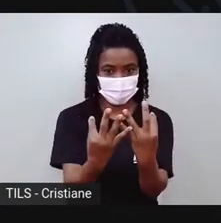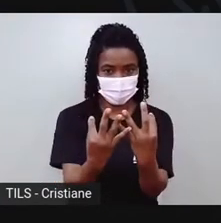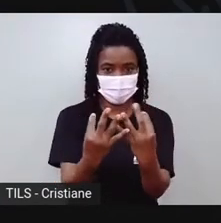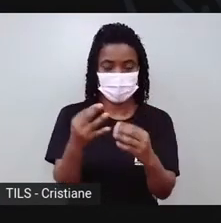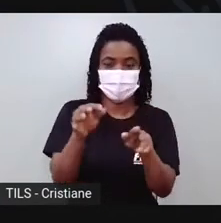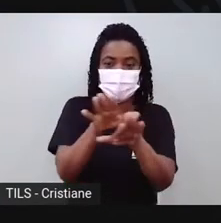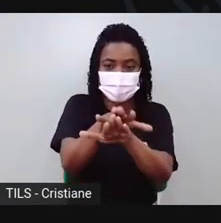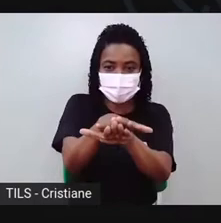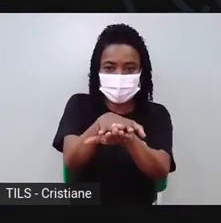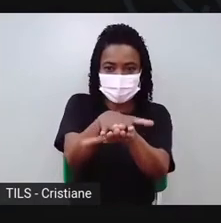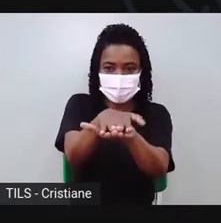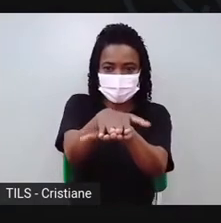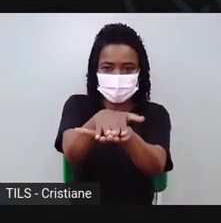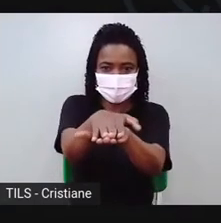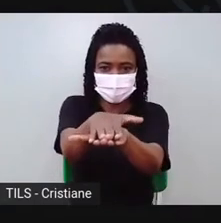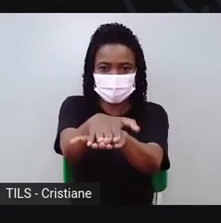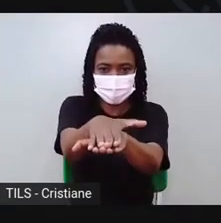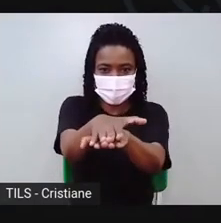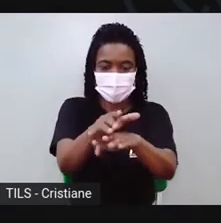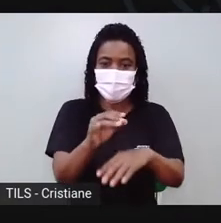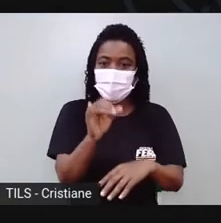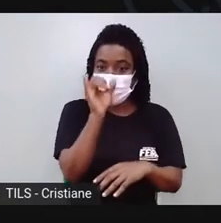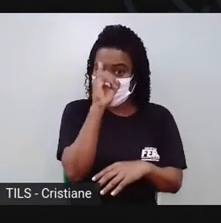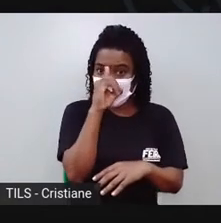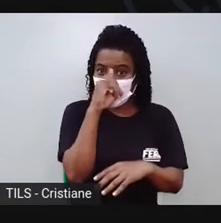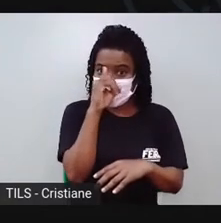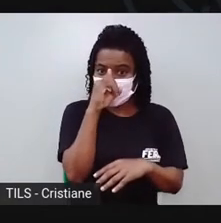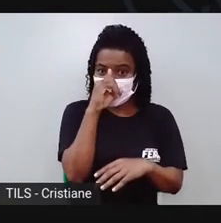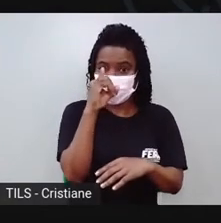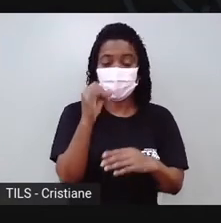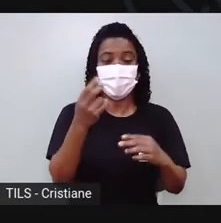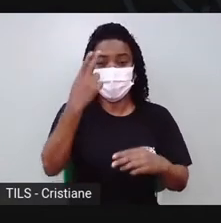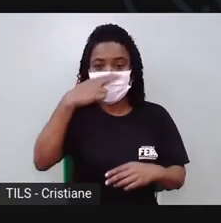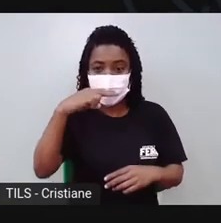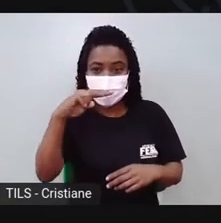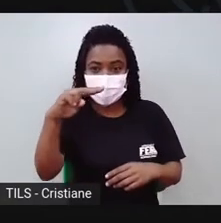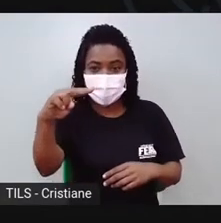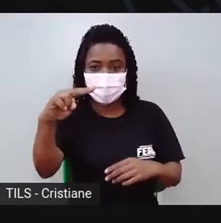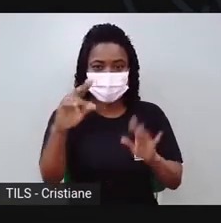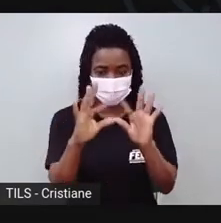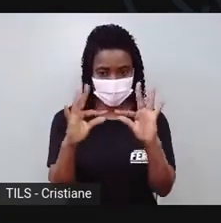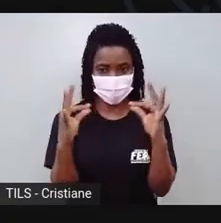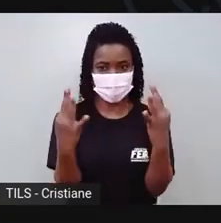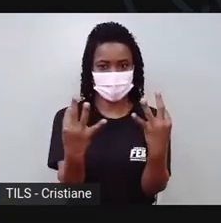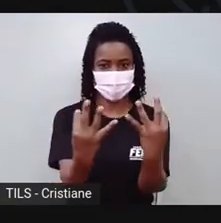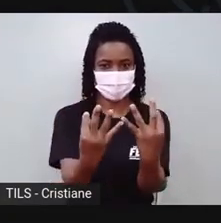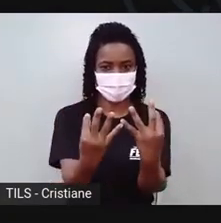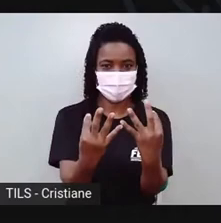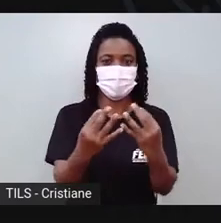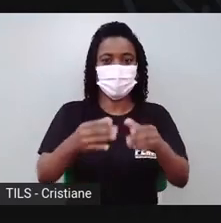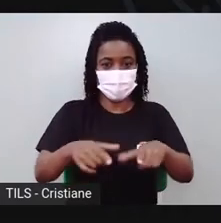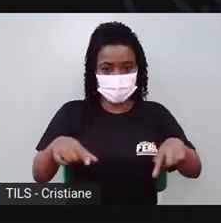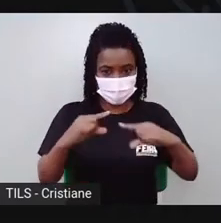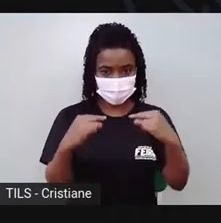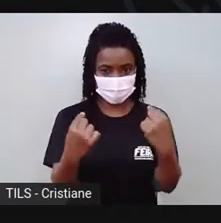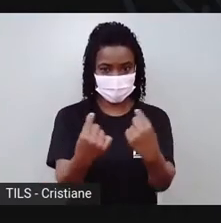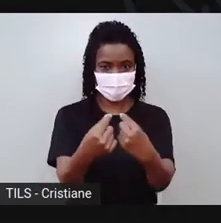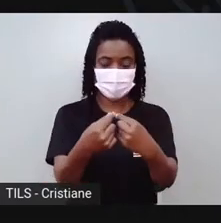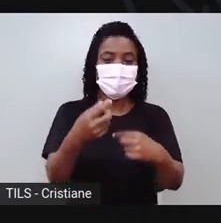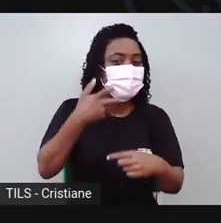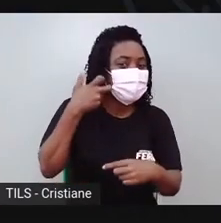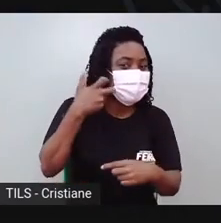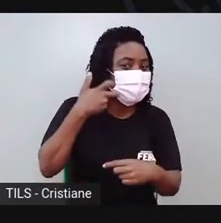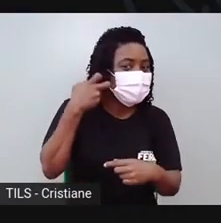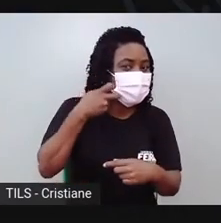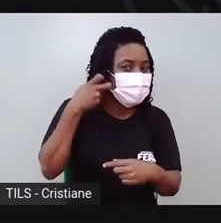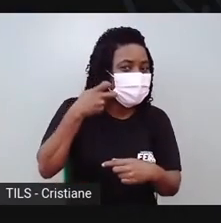o porquinho, o elefante, vazinhos, panelinhas, passarinho, peixinho, né?